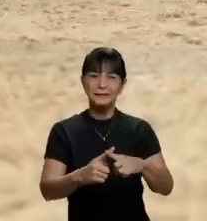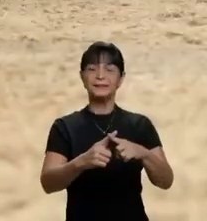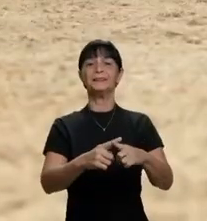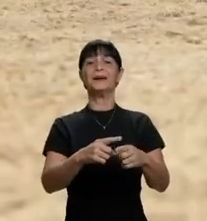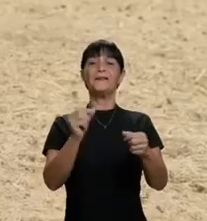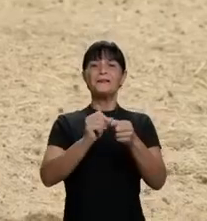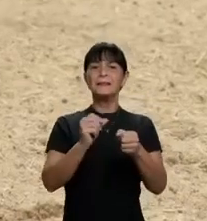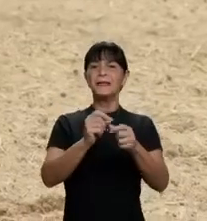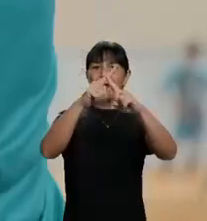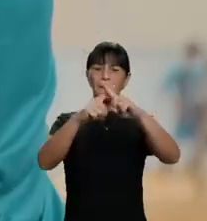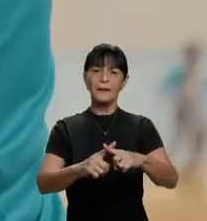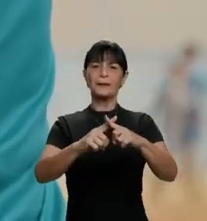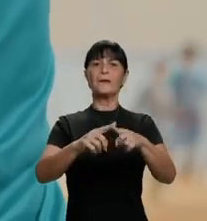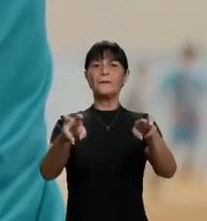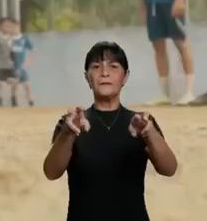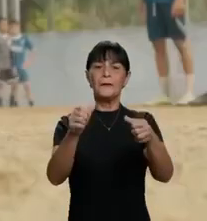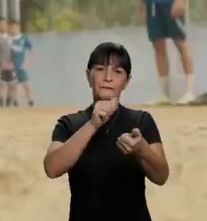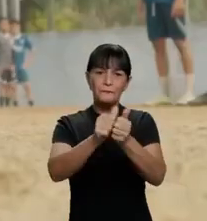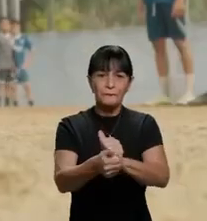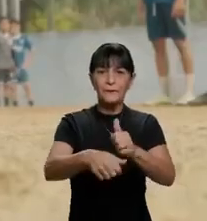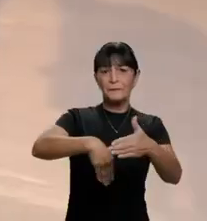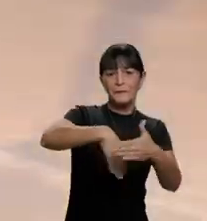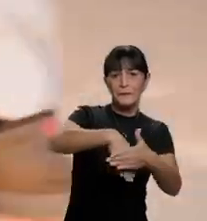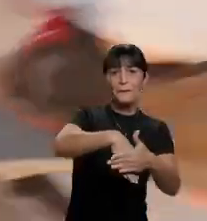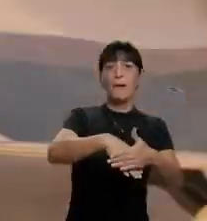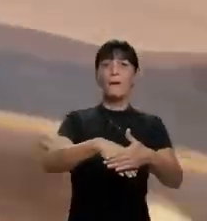Promover o Campeonato de Futebol Amador Municipal.